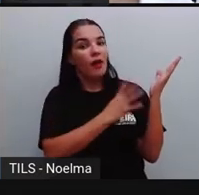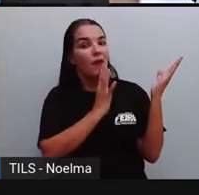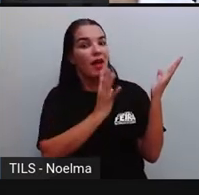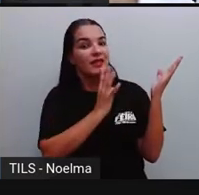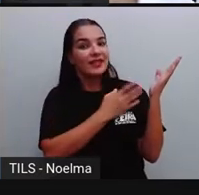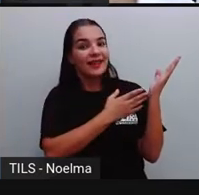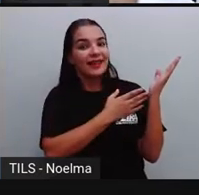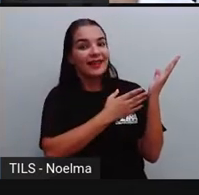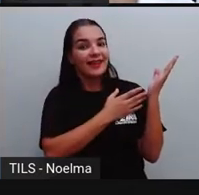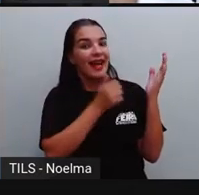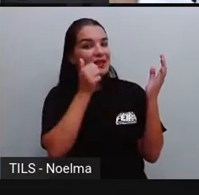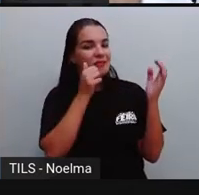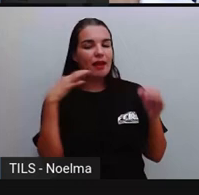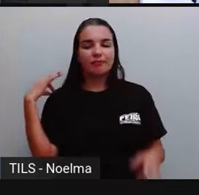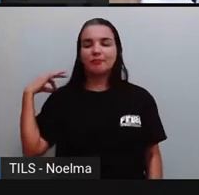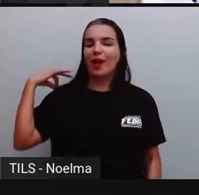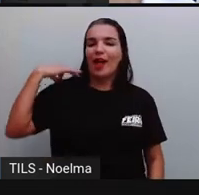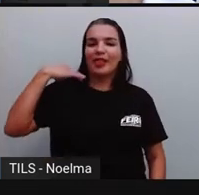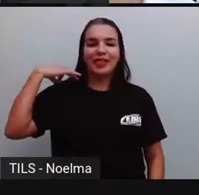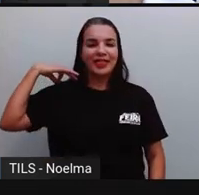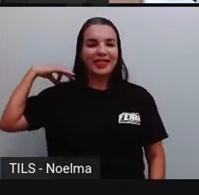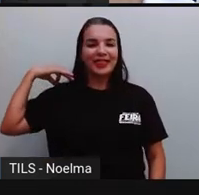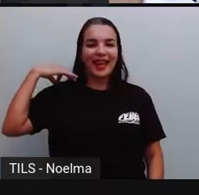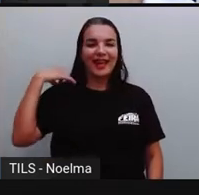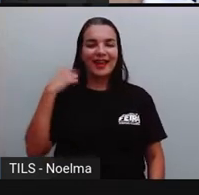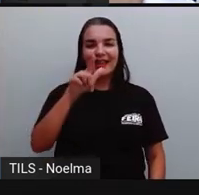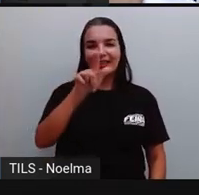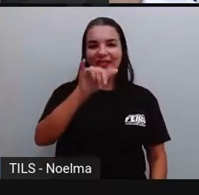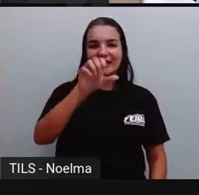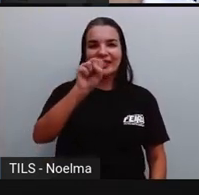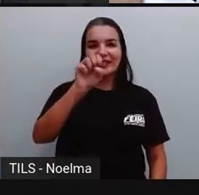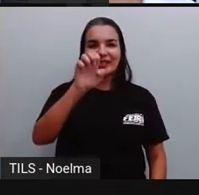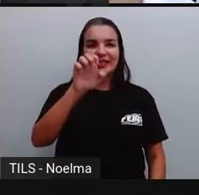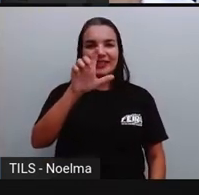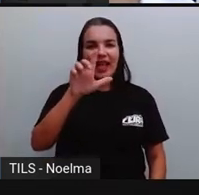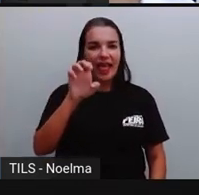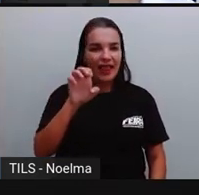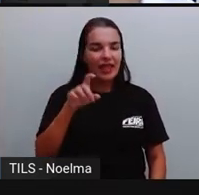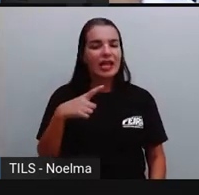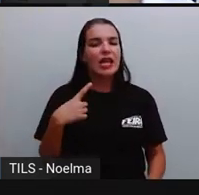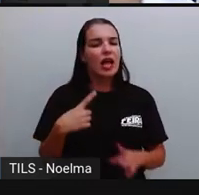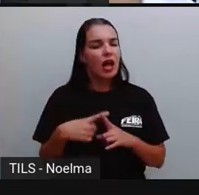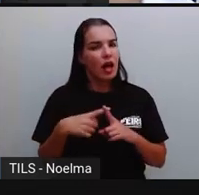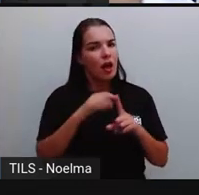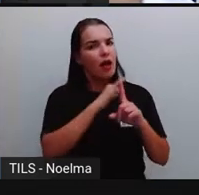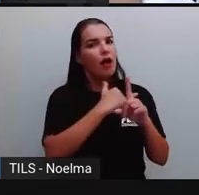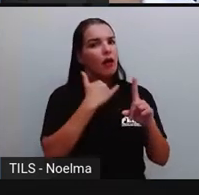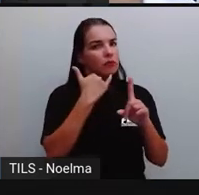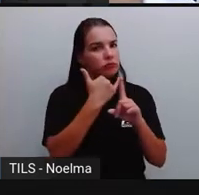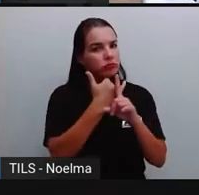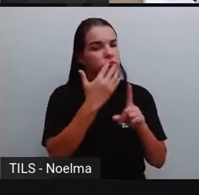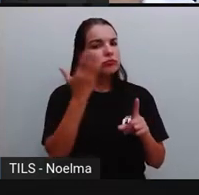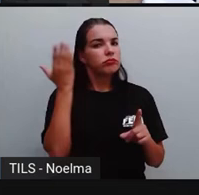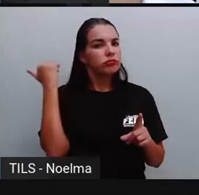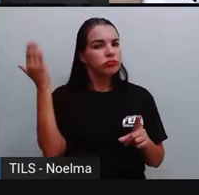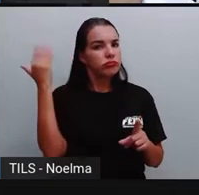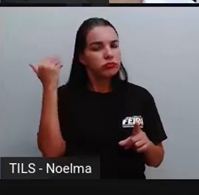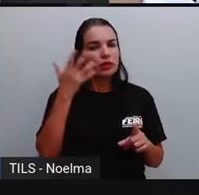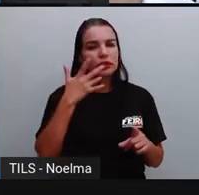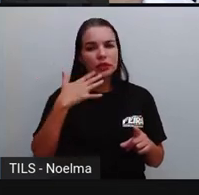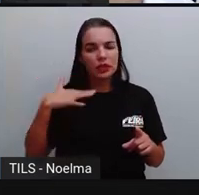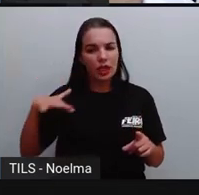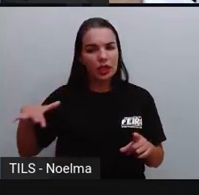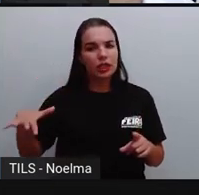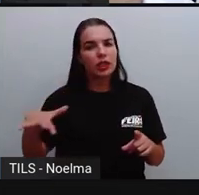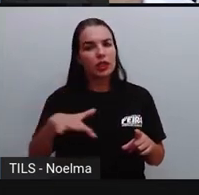moça? Ela é uma supermodelo, né, Gisele Bündchen, que sofria bullying, né, na época que ela era criança, na